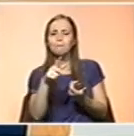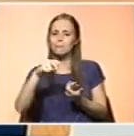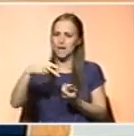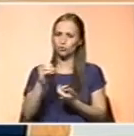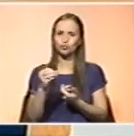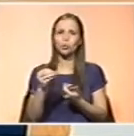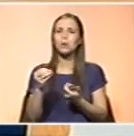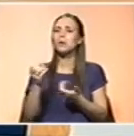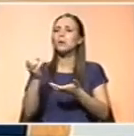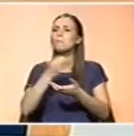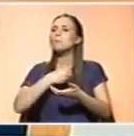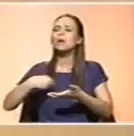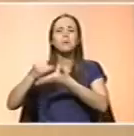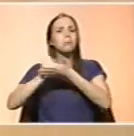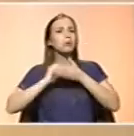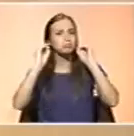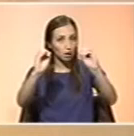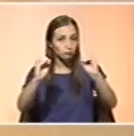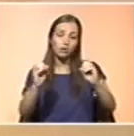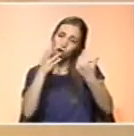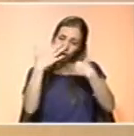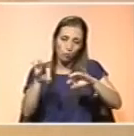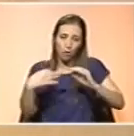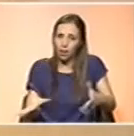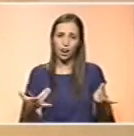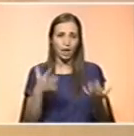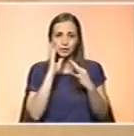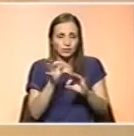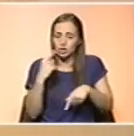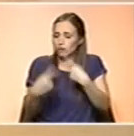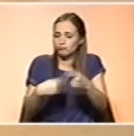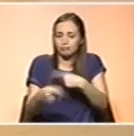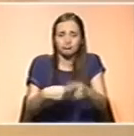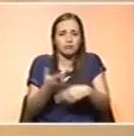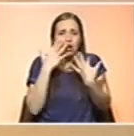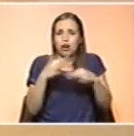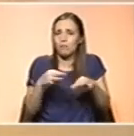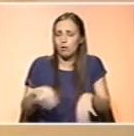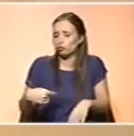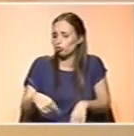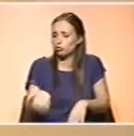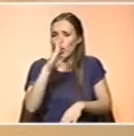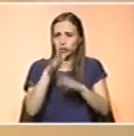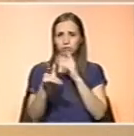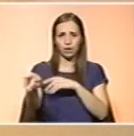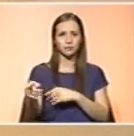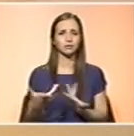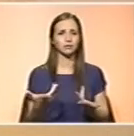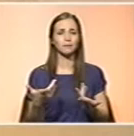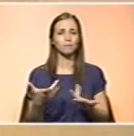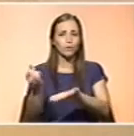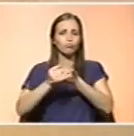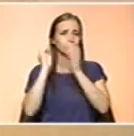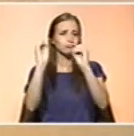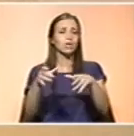nutricionista. É extremamente comum. É extremamente comum. o dia-a-dia das farmácias. Isso acontece. E